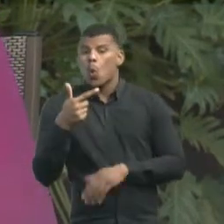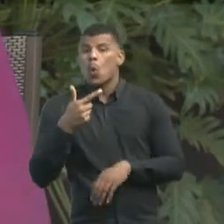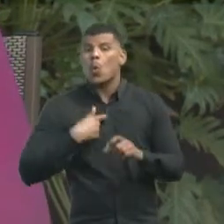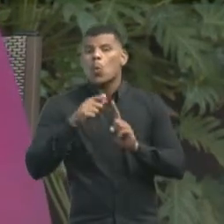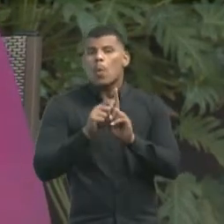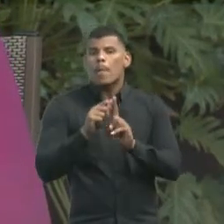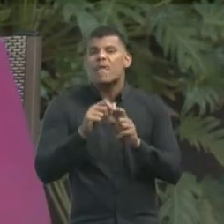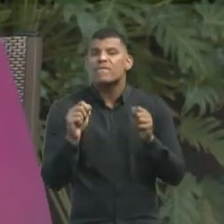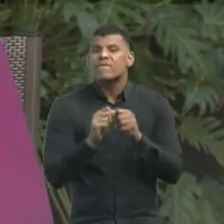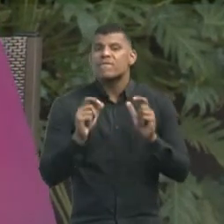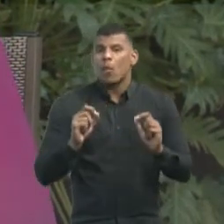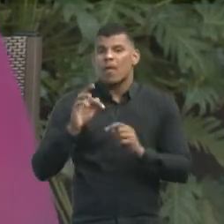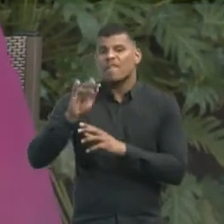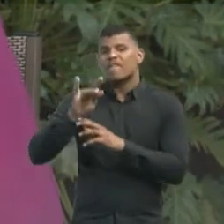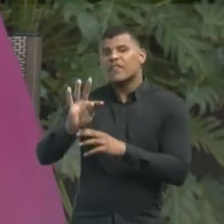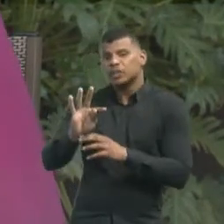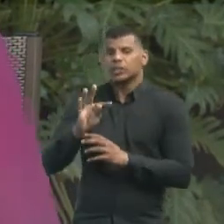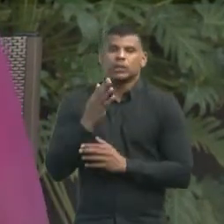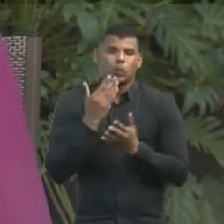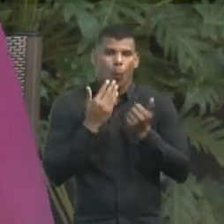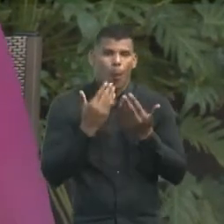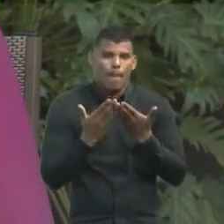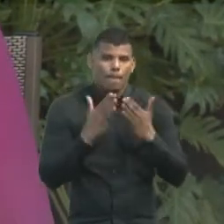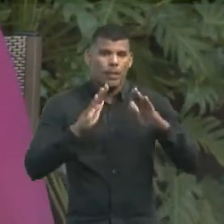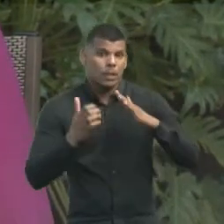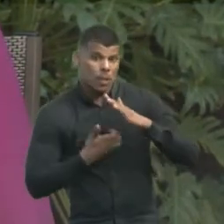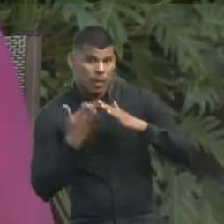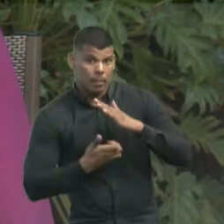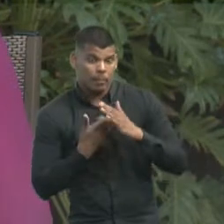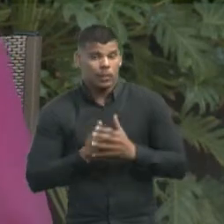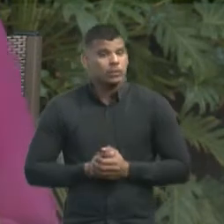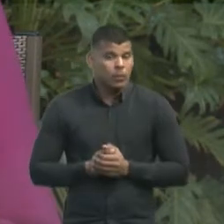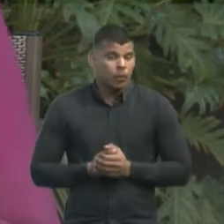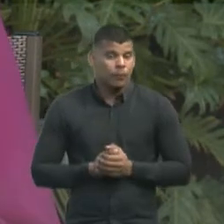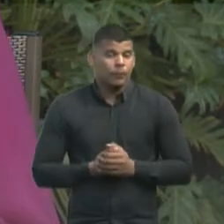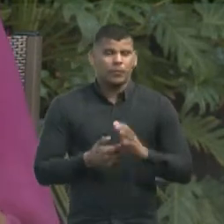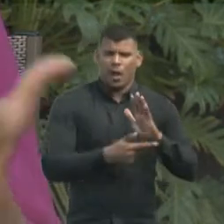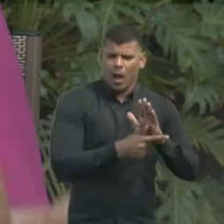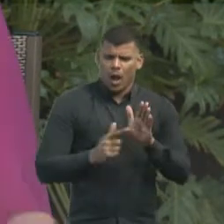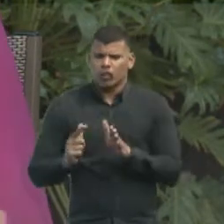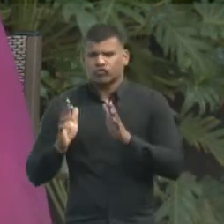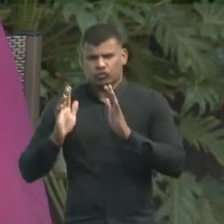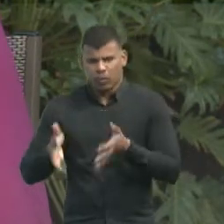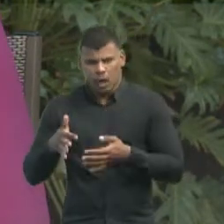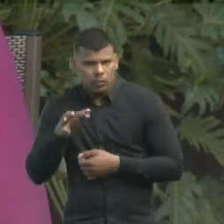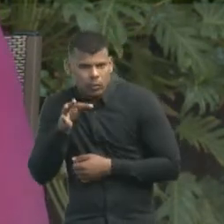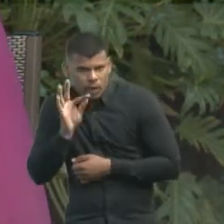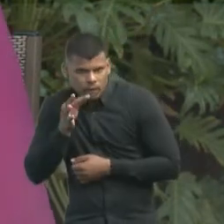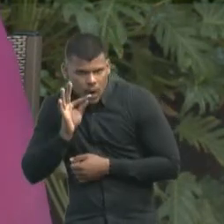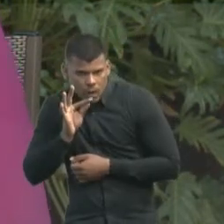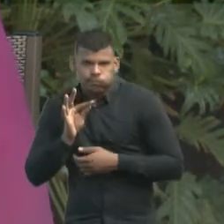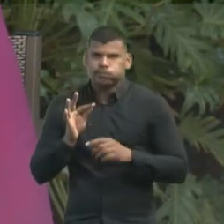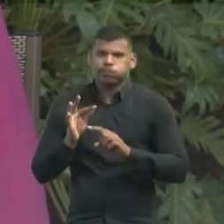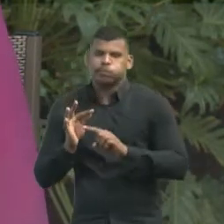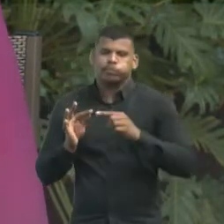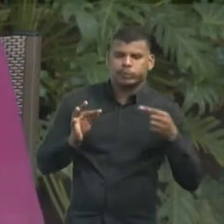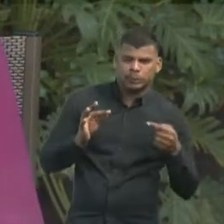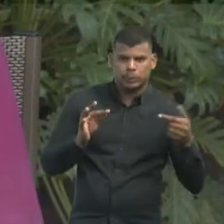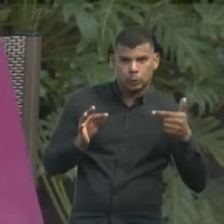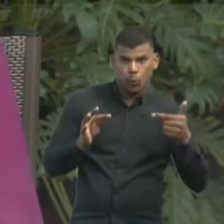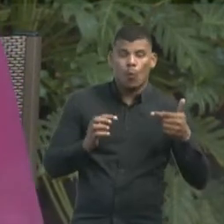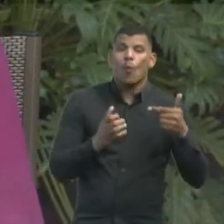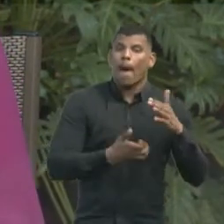de comida saudável, que aí agregou para o que nós já fazíamos no nosso café.